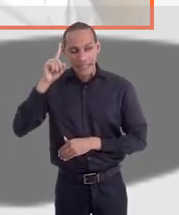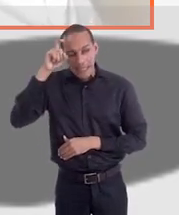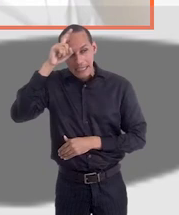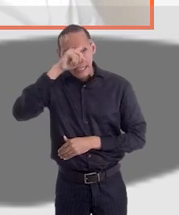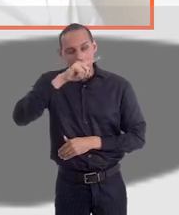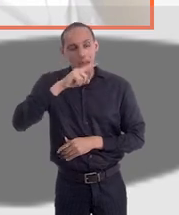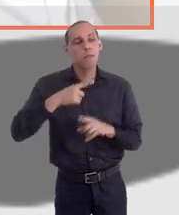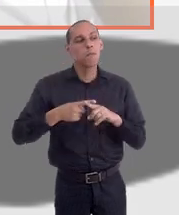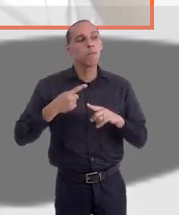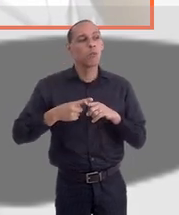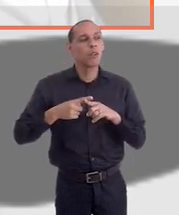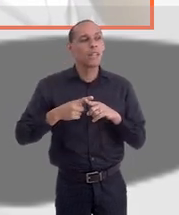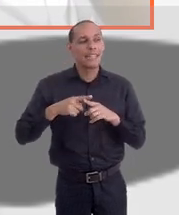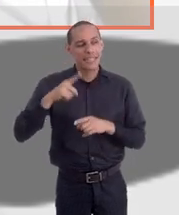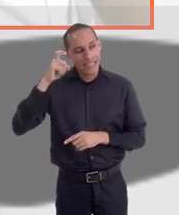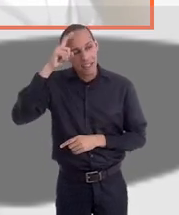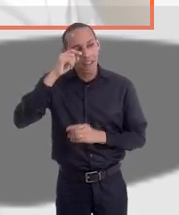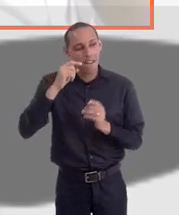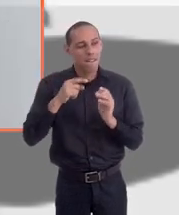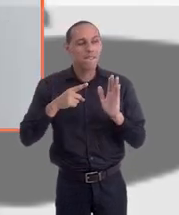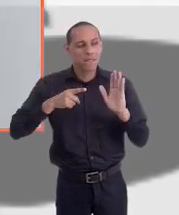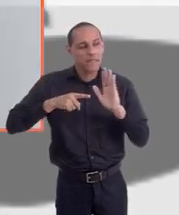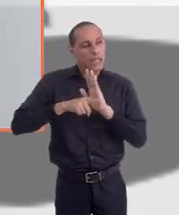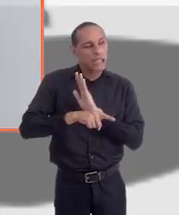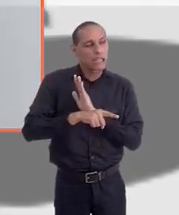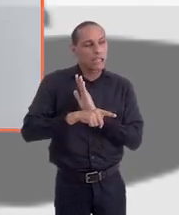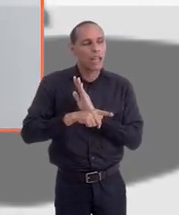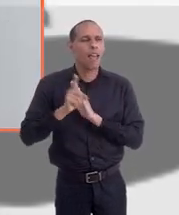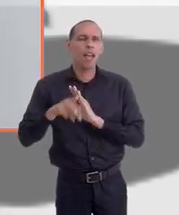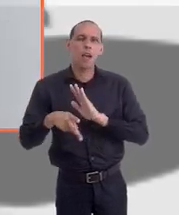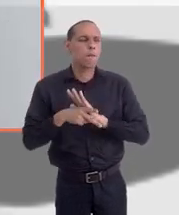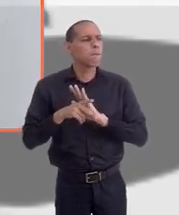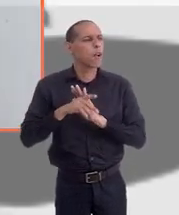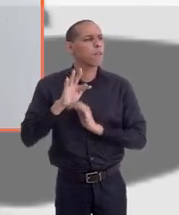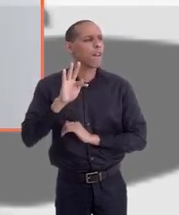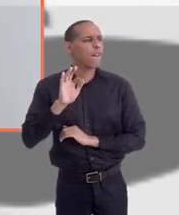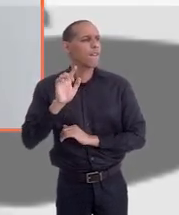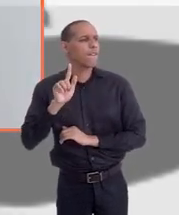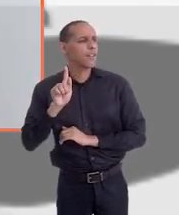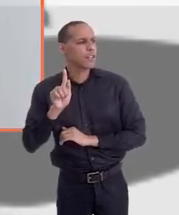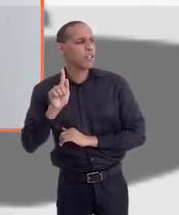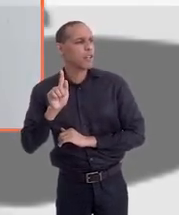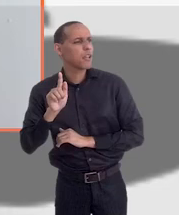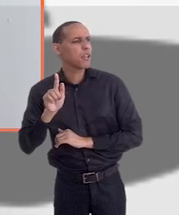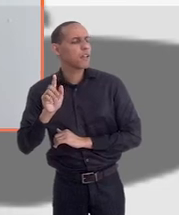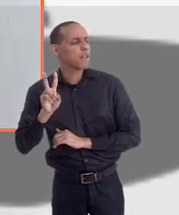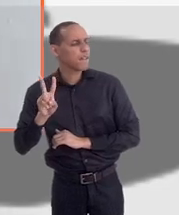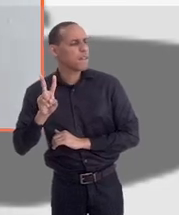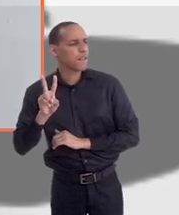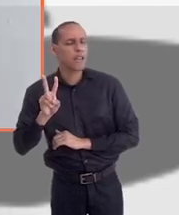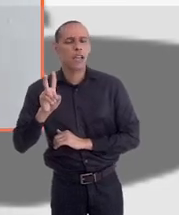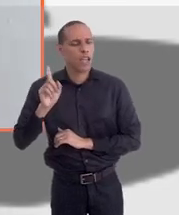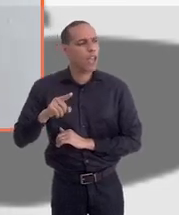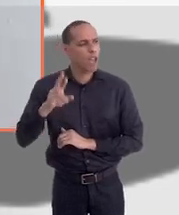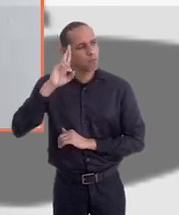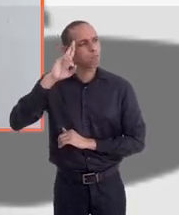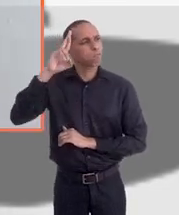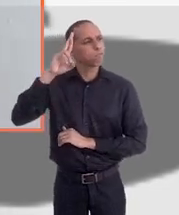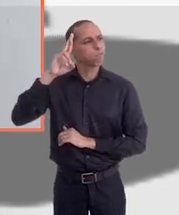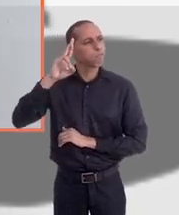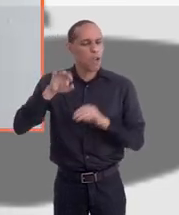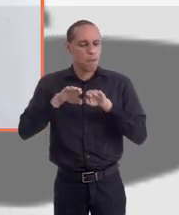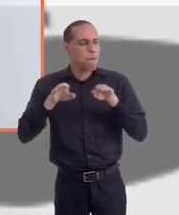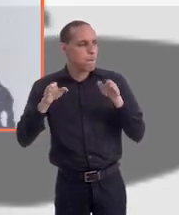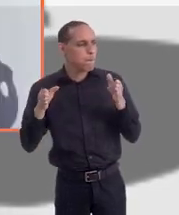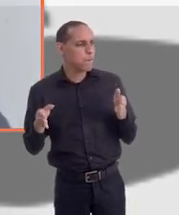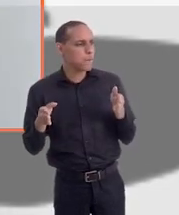grau de dificuldade que foi atribuído a ela. É uma prova da banca da FGB, né, da Fundação Getúlio Vargas, que está responsável pelas provas